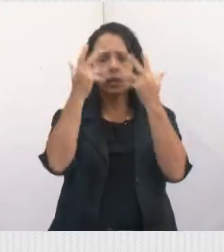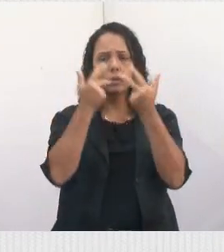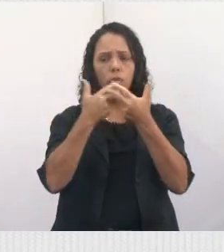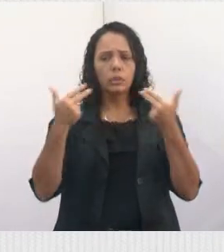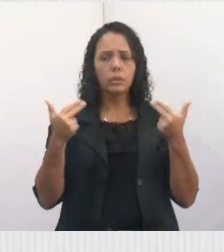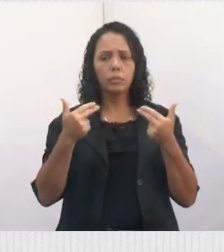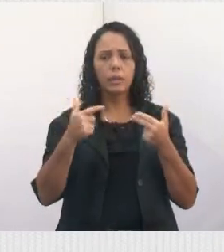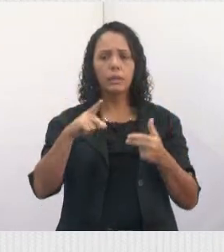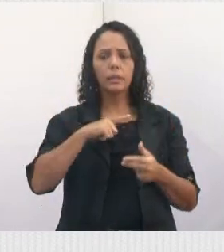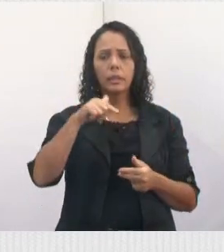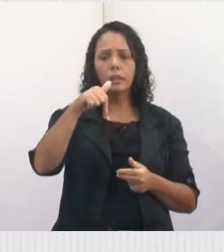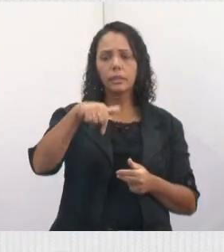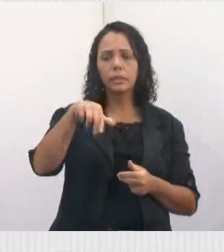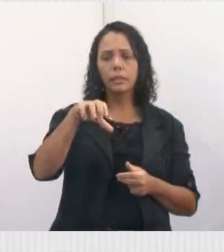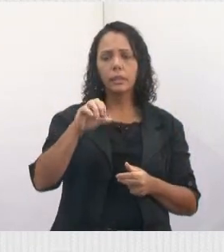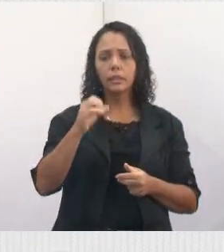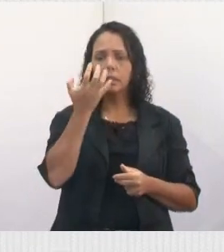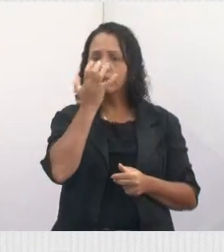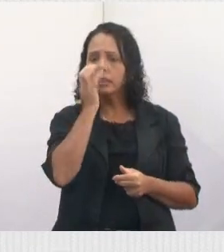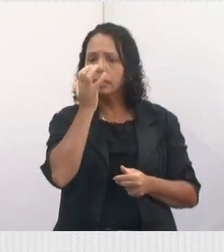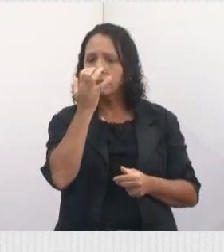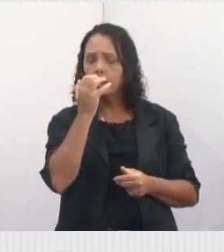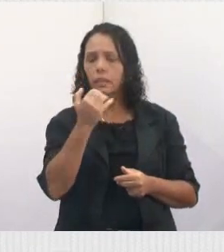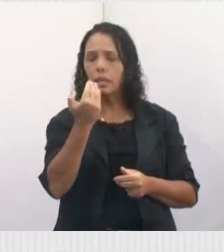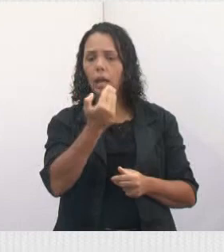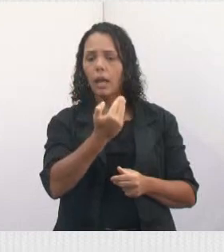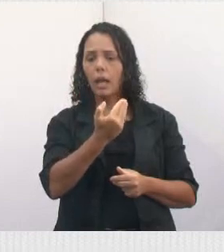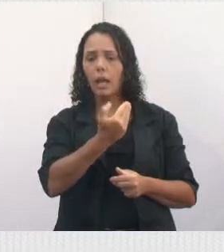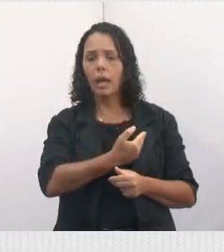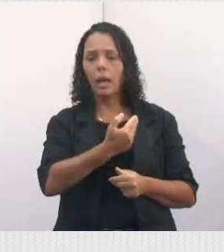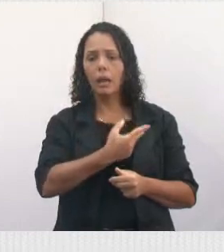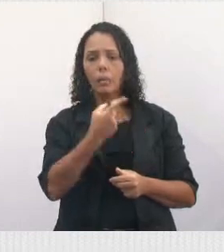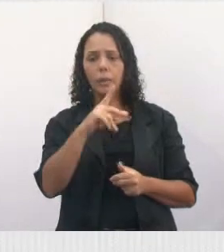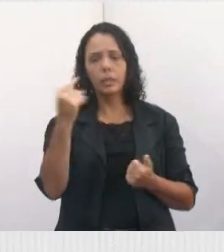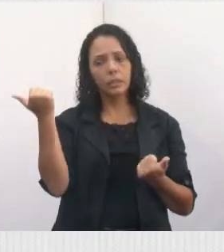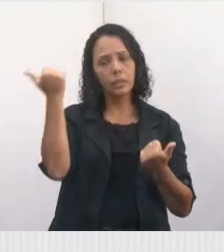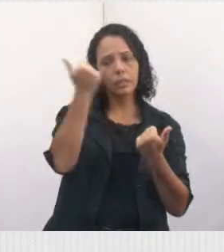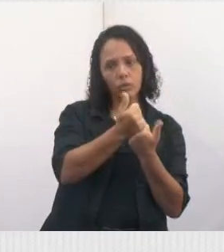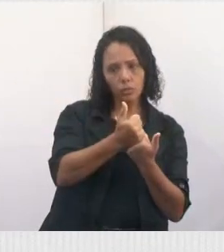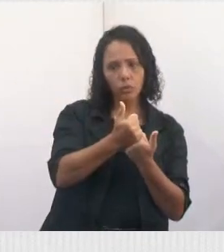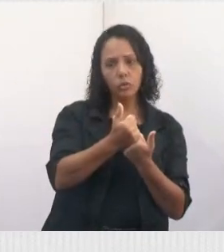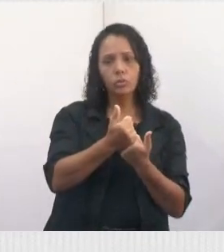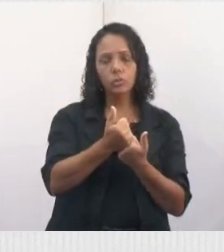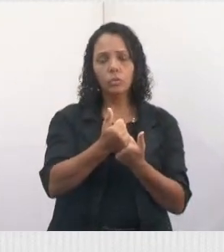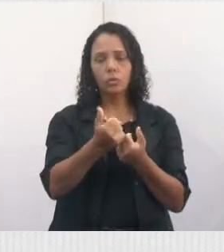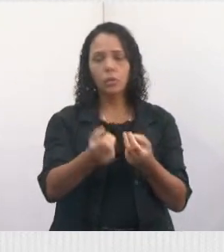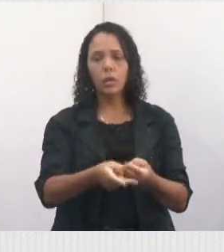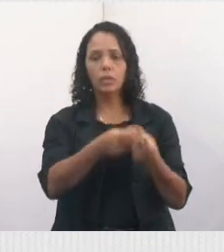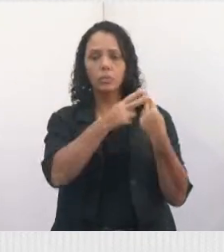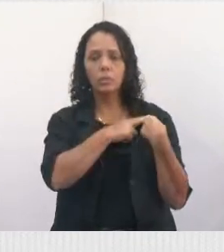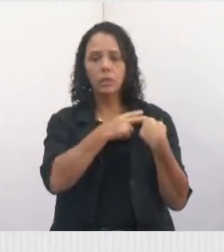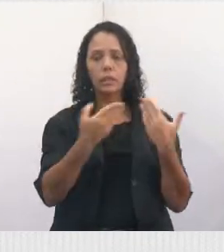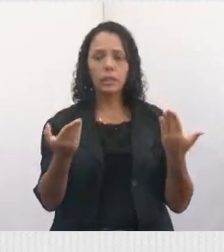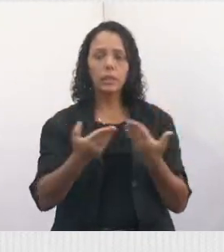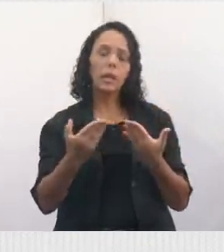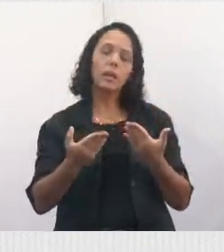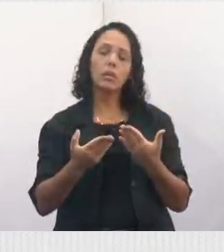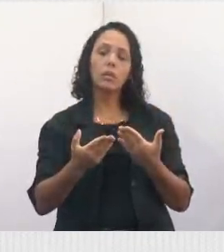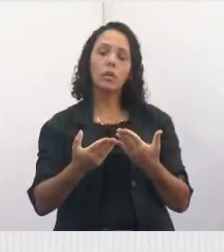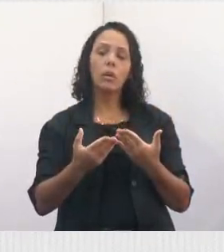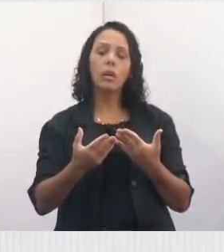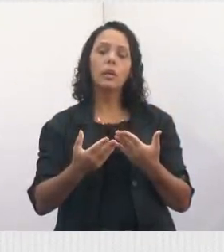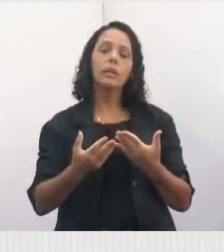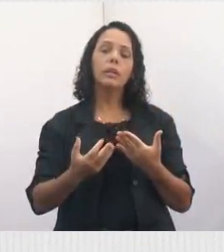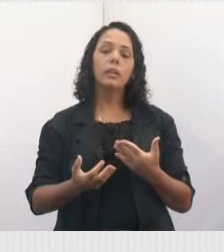70 anos. Eu sou amiga dela, Cláudia, que pegou todo o trabalho para ela e estão fazendo um trabalho de doação junto com André e a Edson